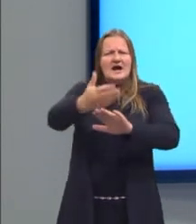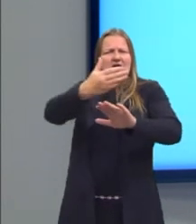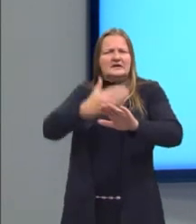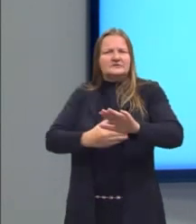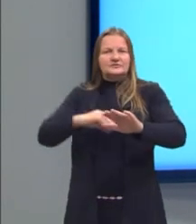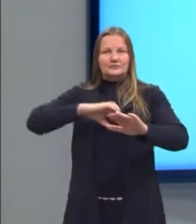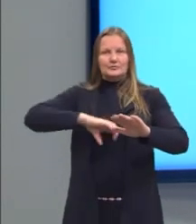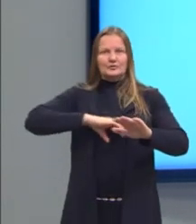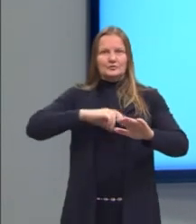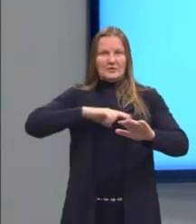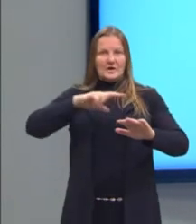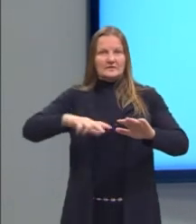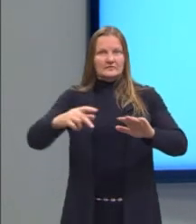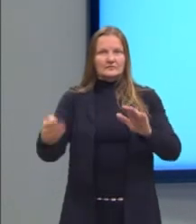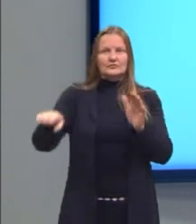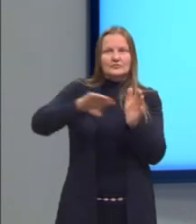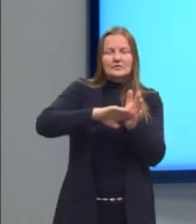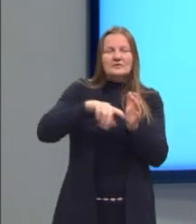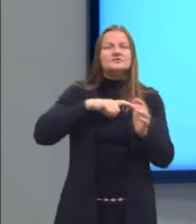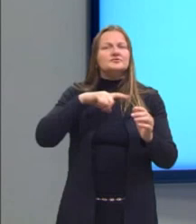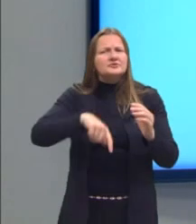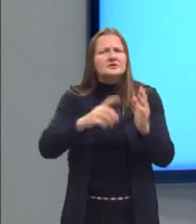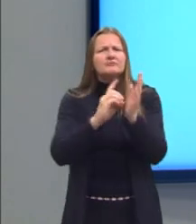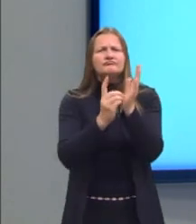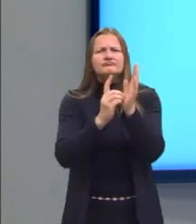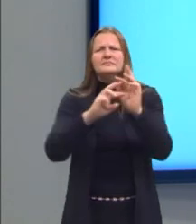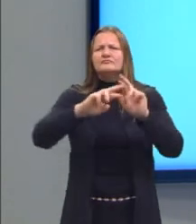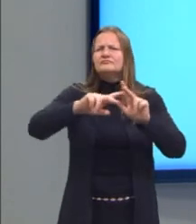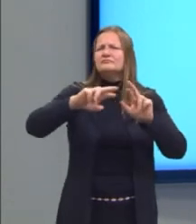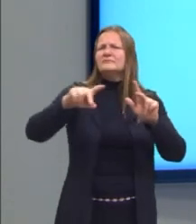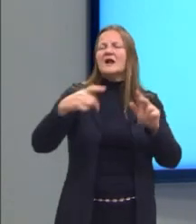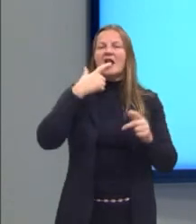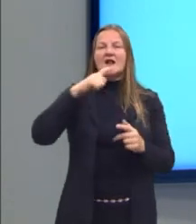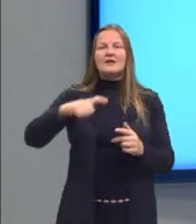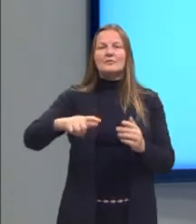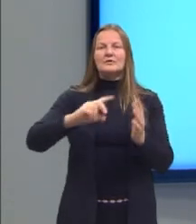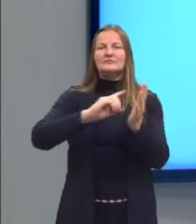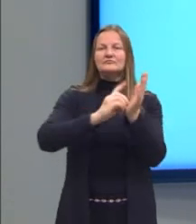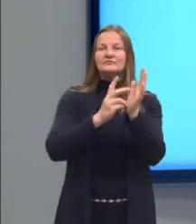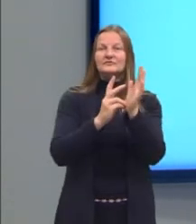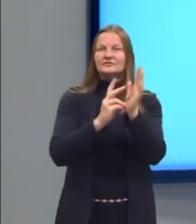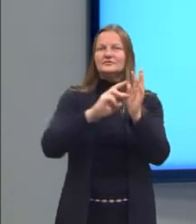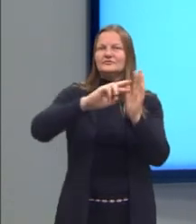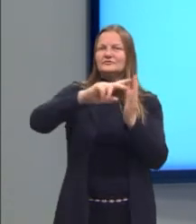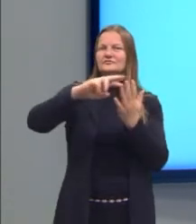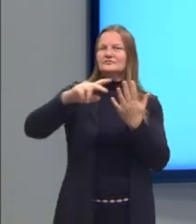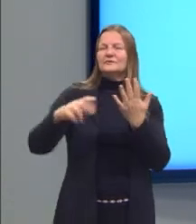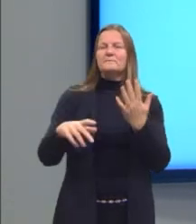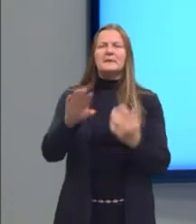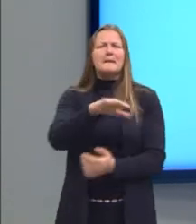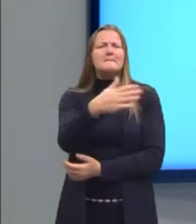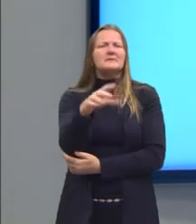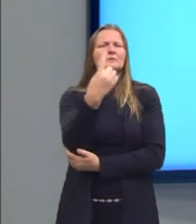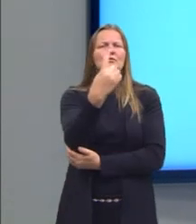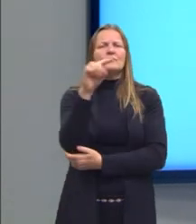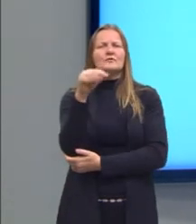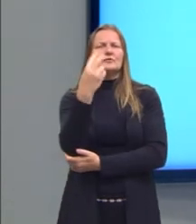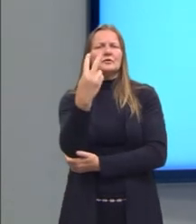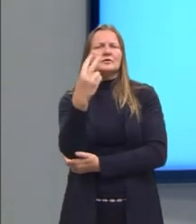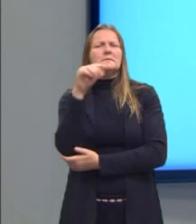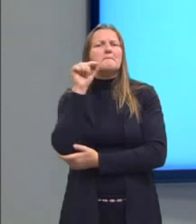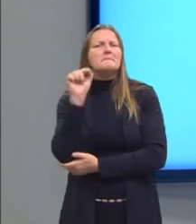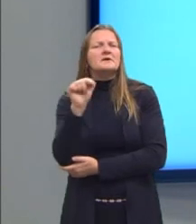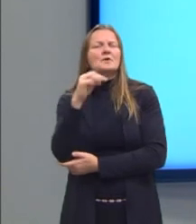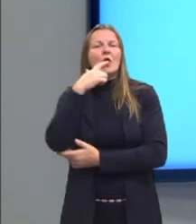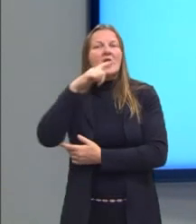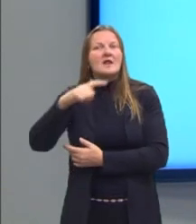portugueses, o território brasileiro já era multilingüe. Havia cerca de 1,2 mil